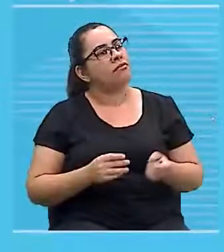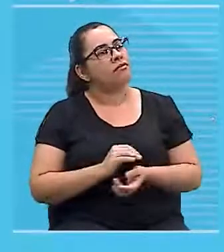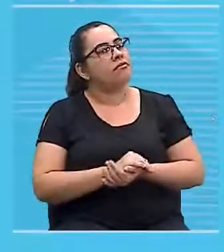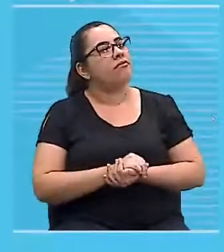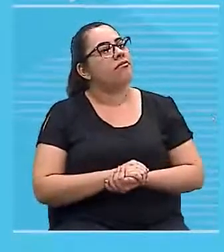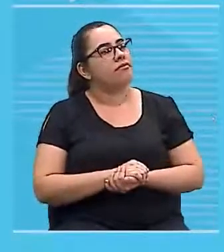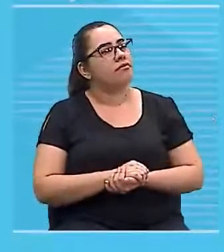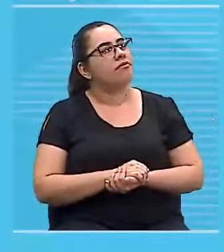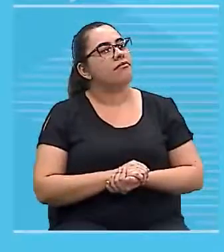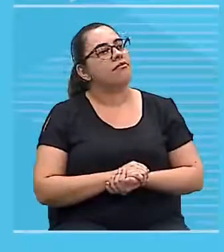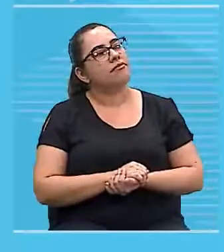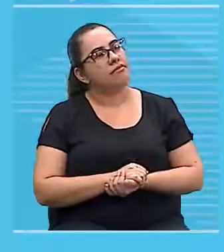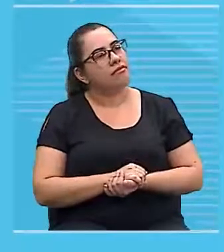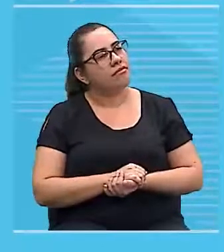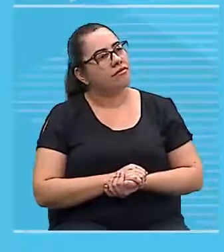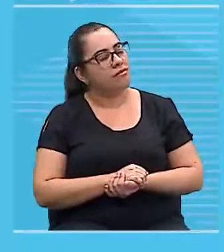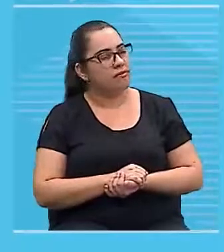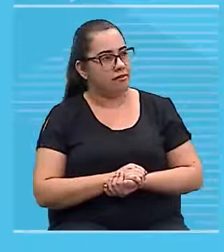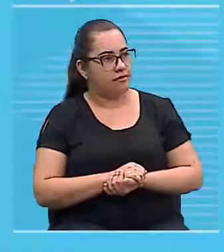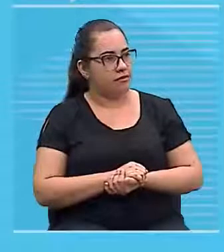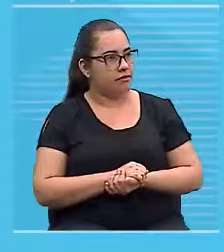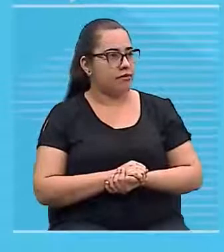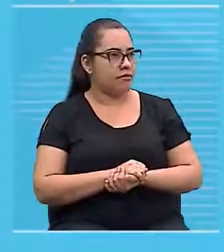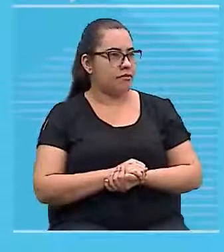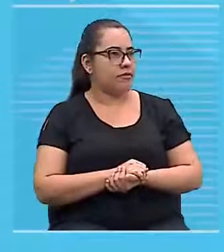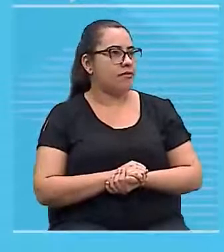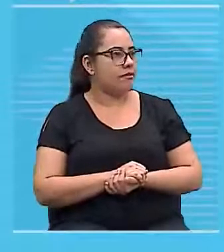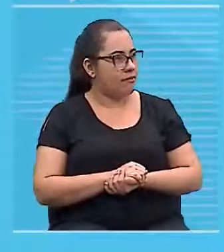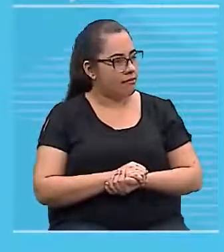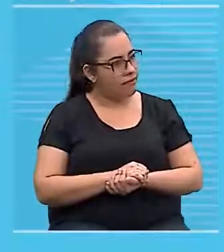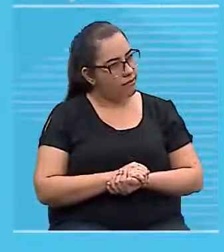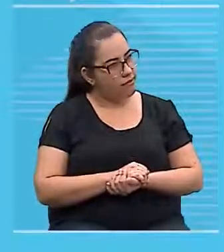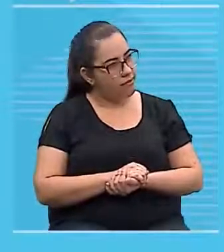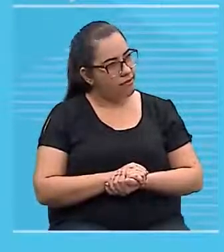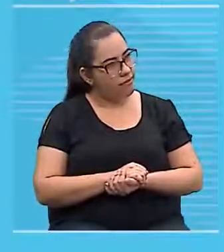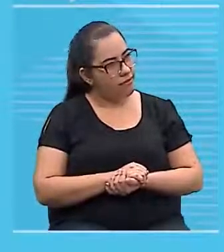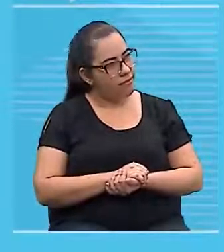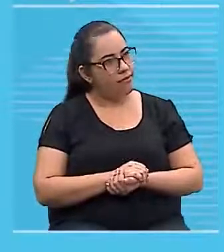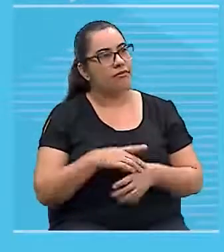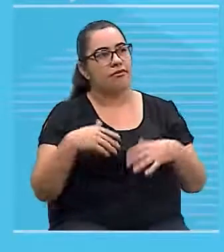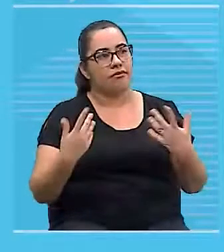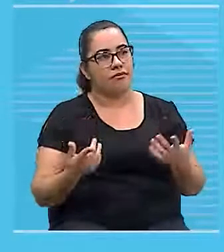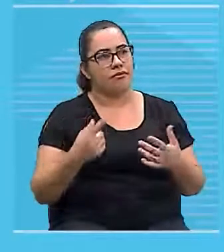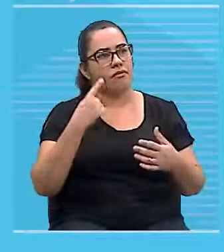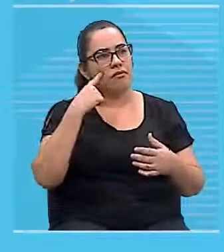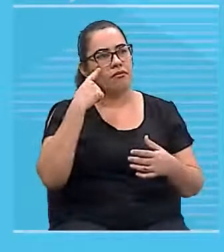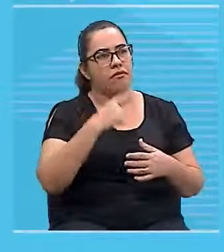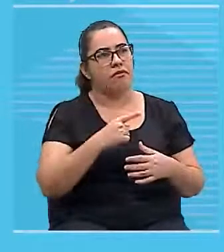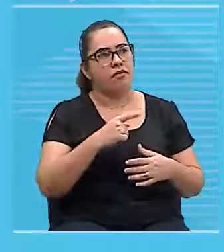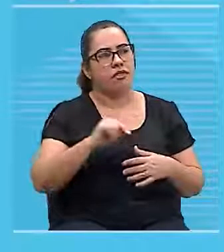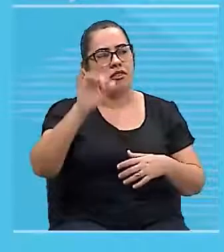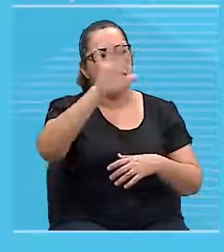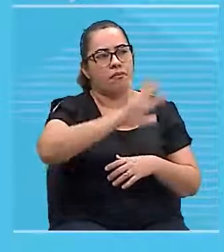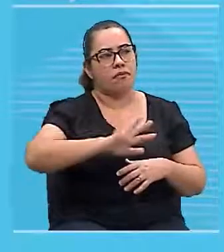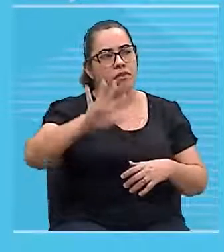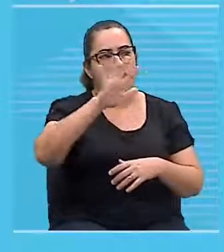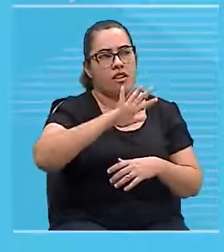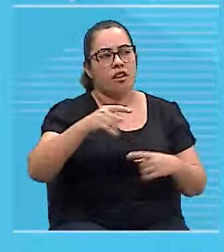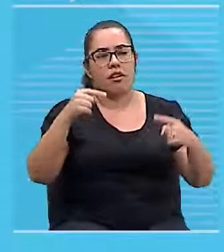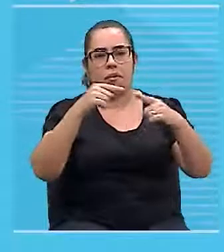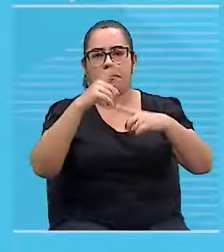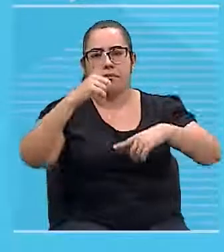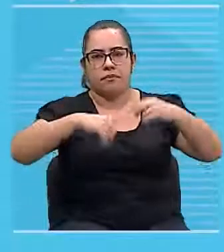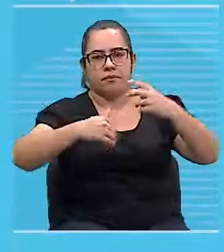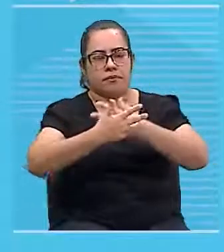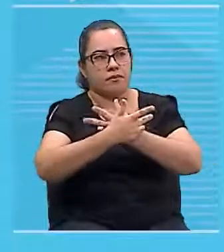é igual à constante que representa o meio material vezes a corrente